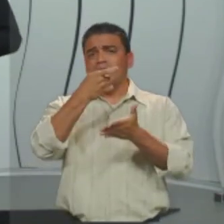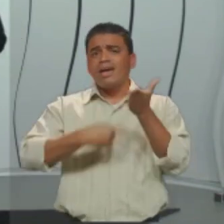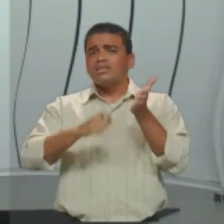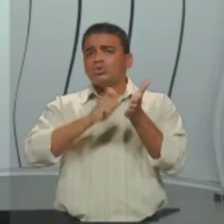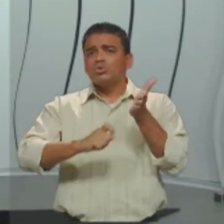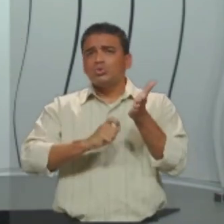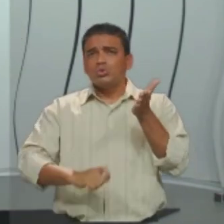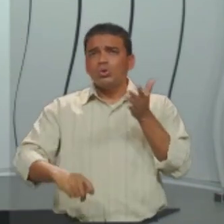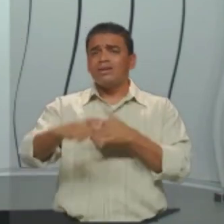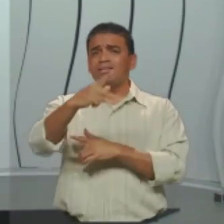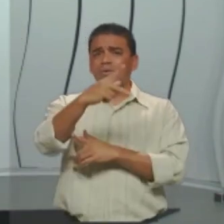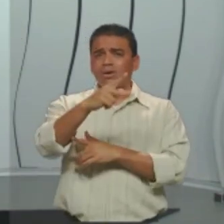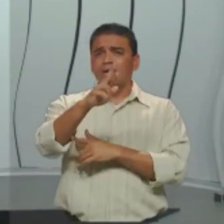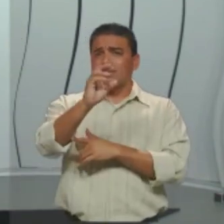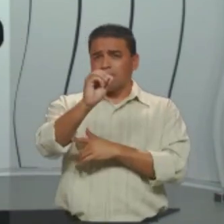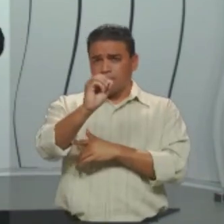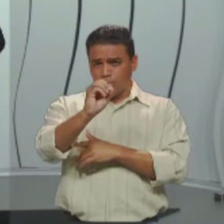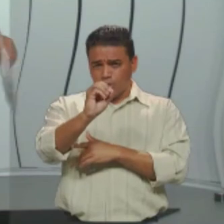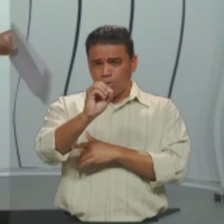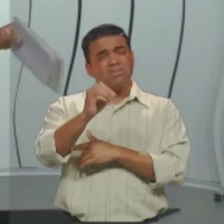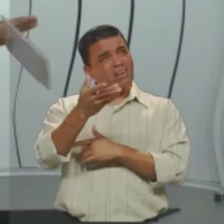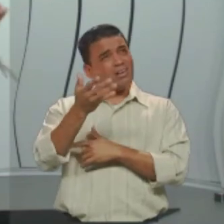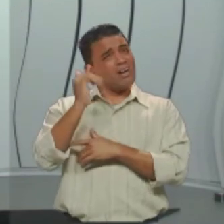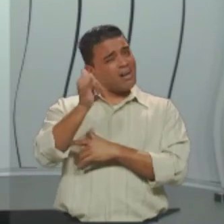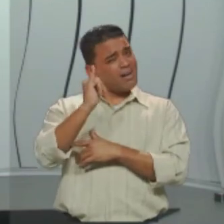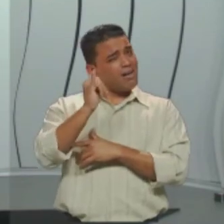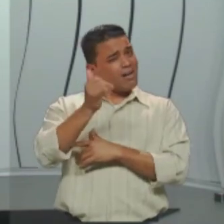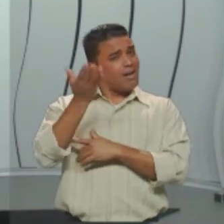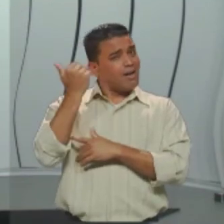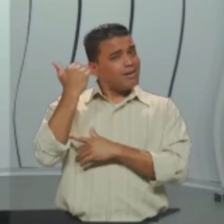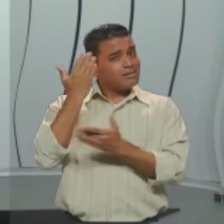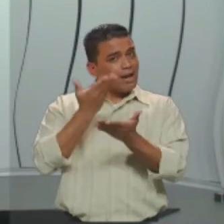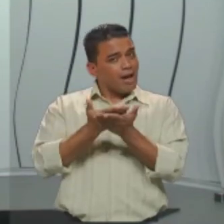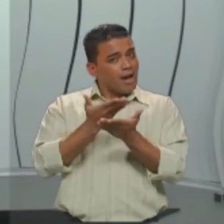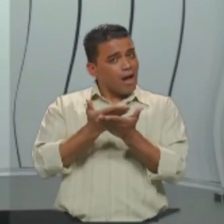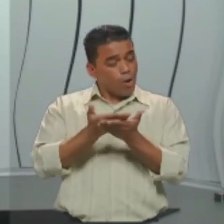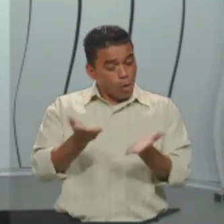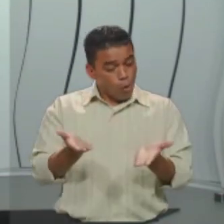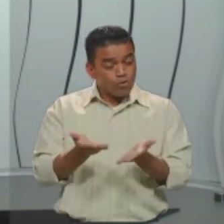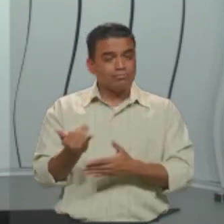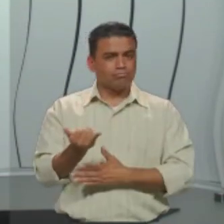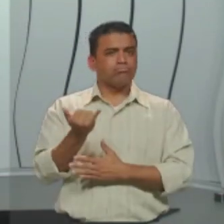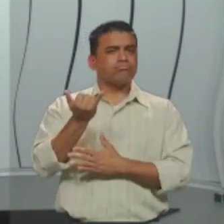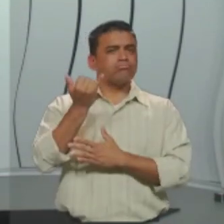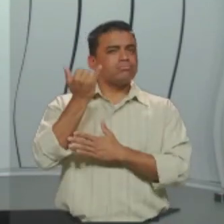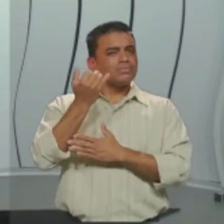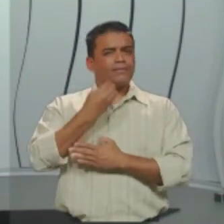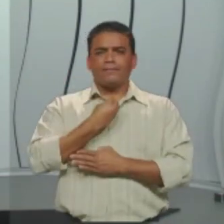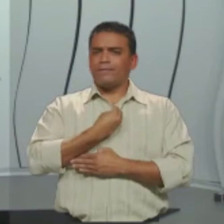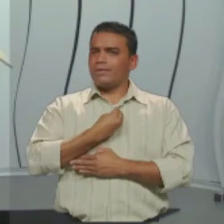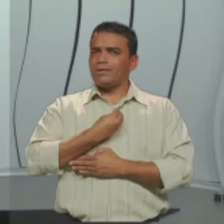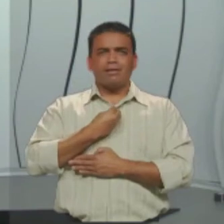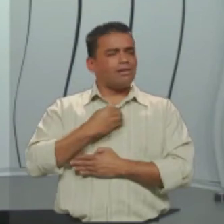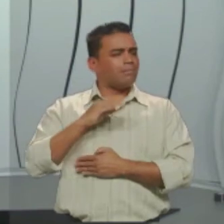por isso que eu disse que essa aula seria muito importante por toda a sua vida.